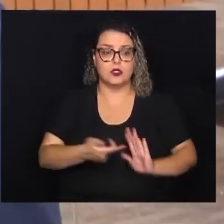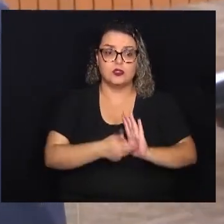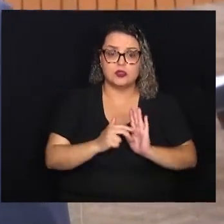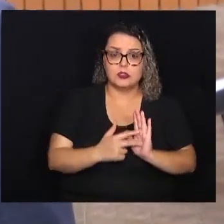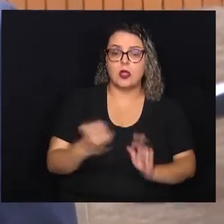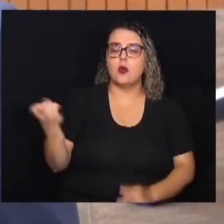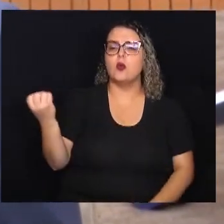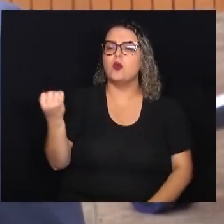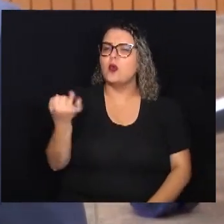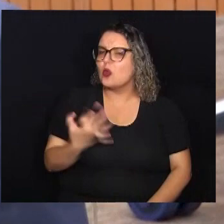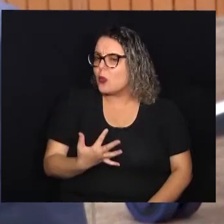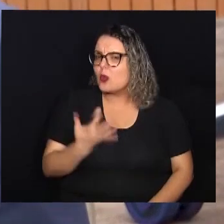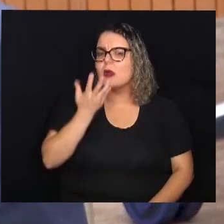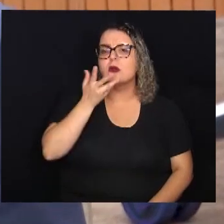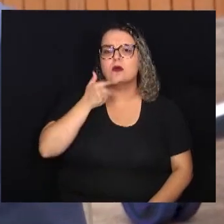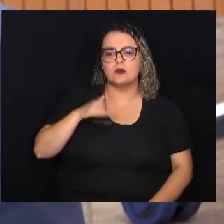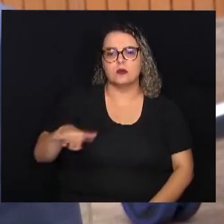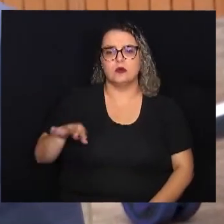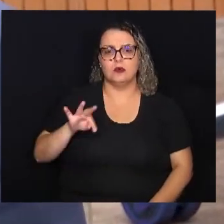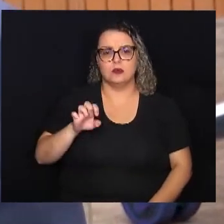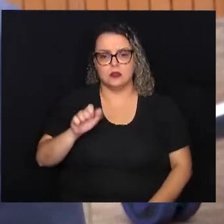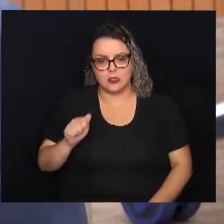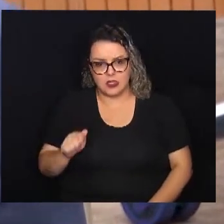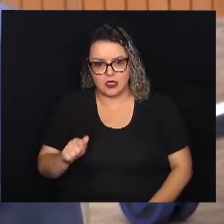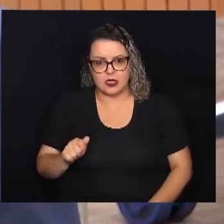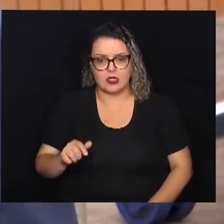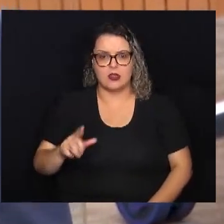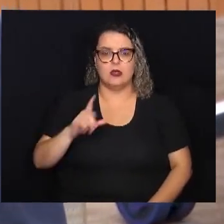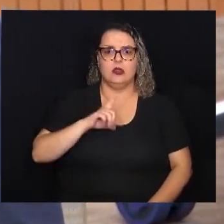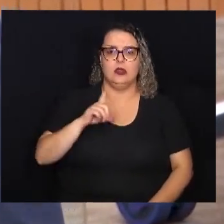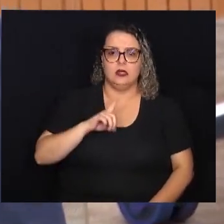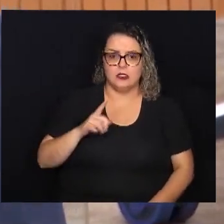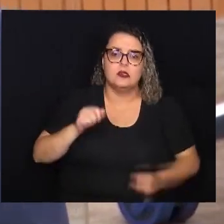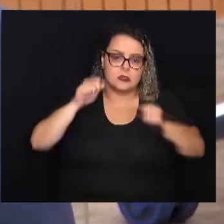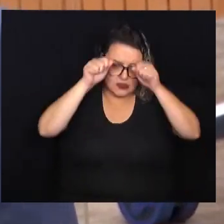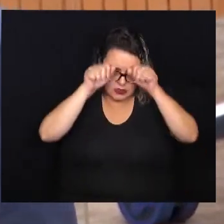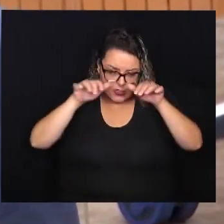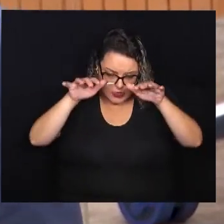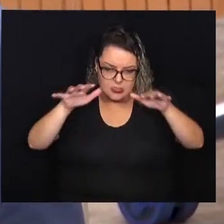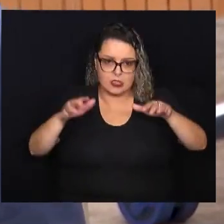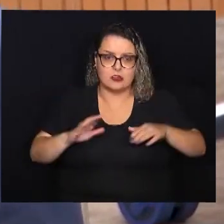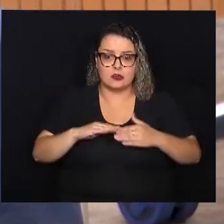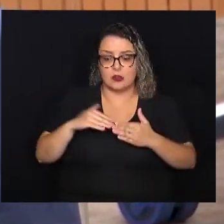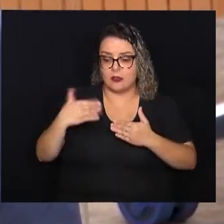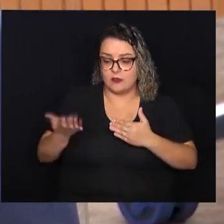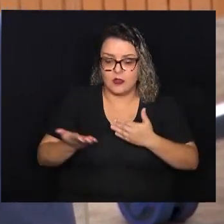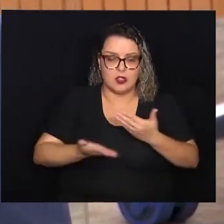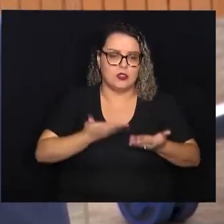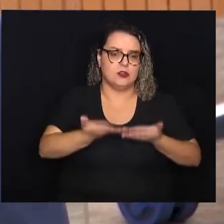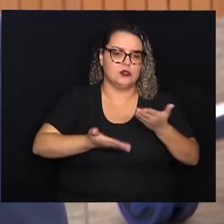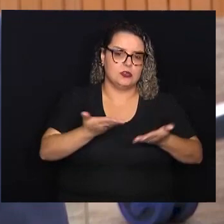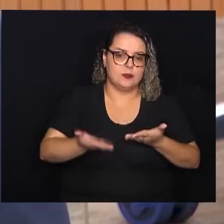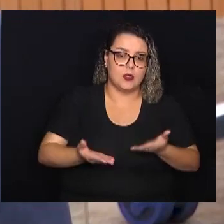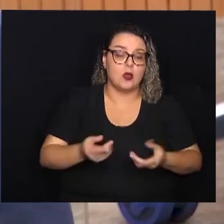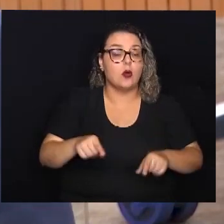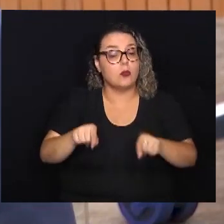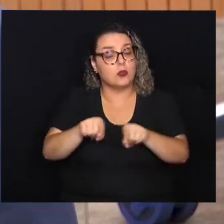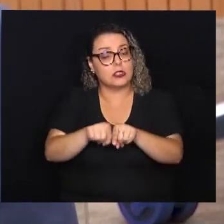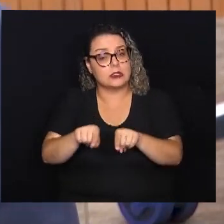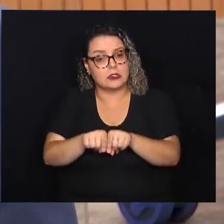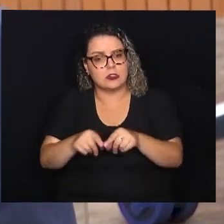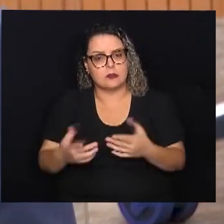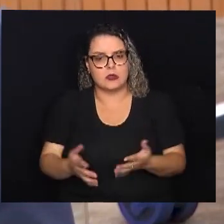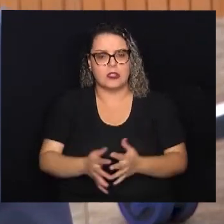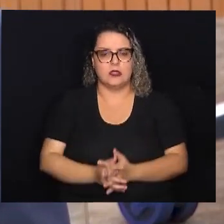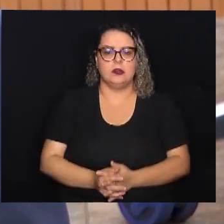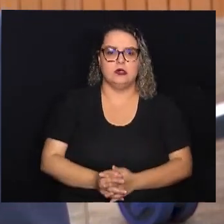sentido de saber quantas crianças com TEA, com autismo, se encontram fora de tratamento, como também